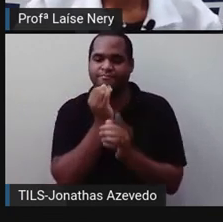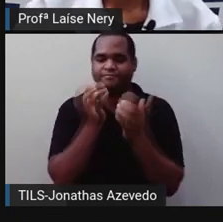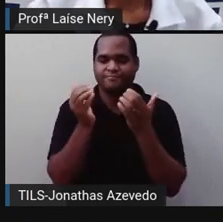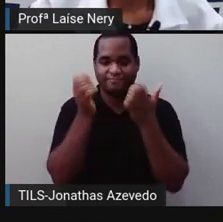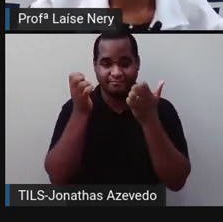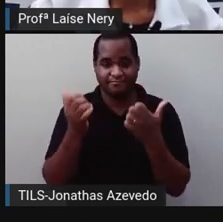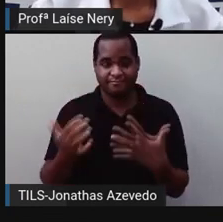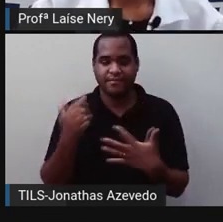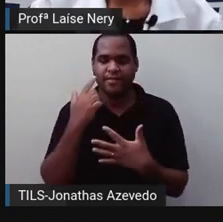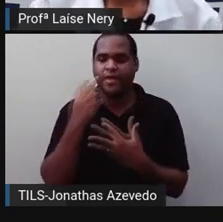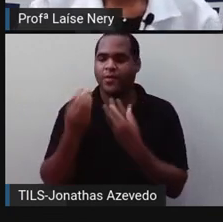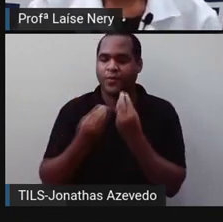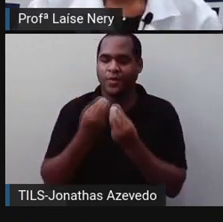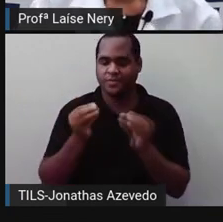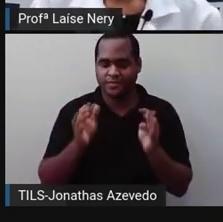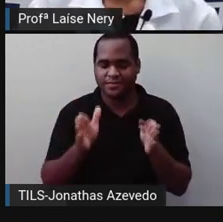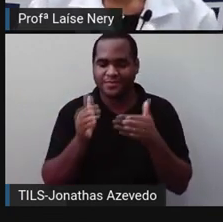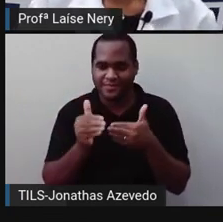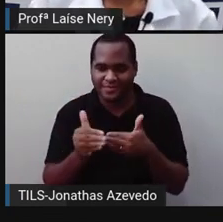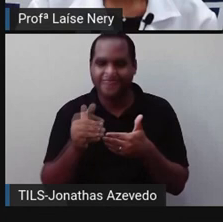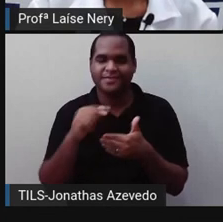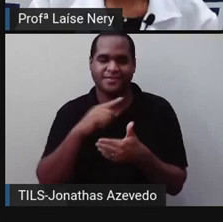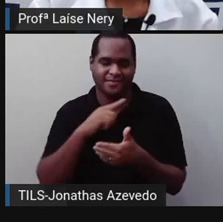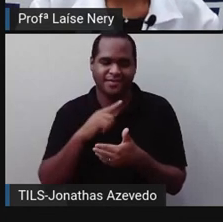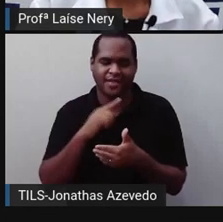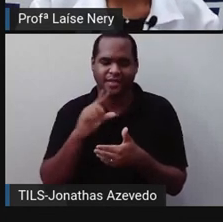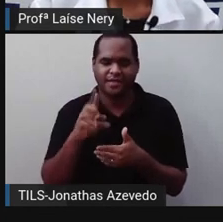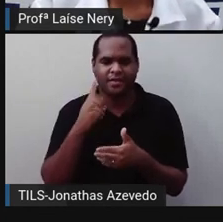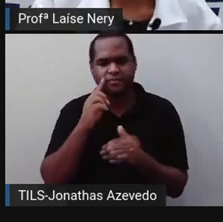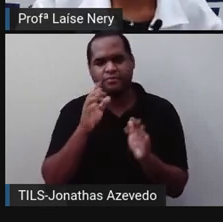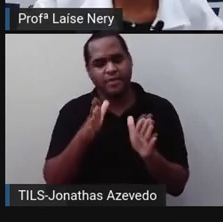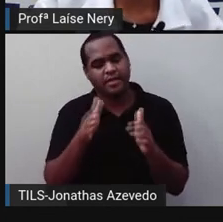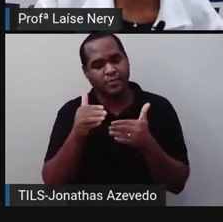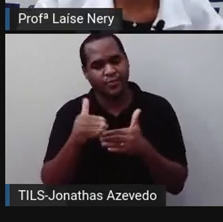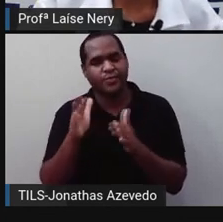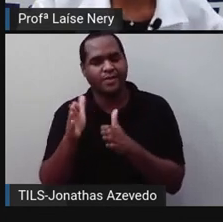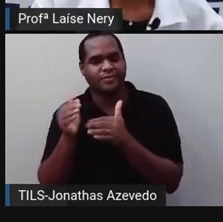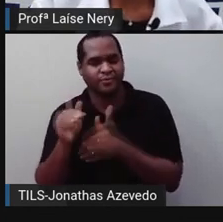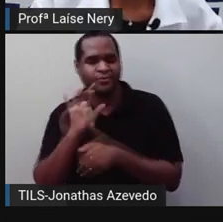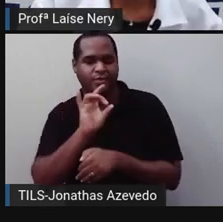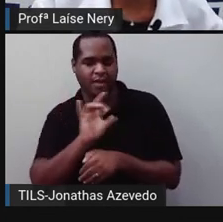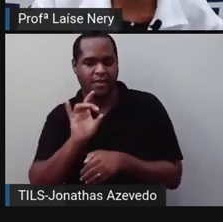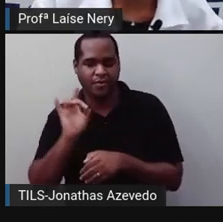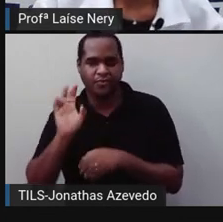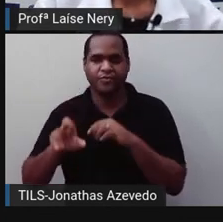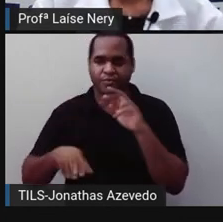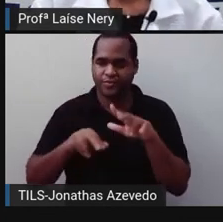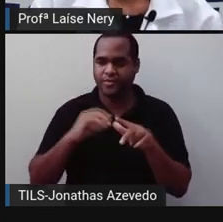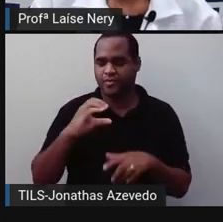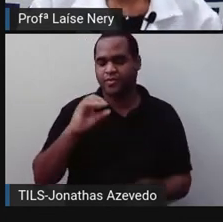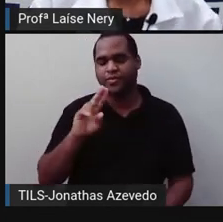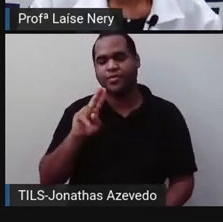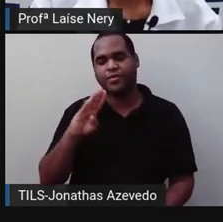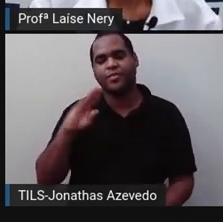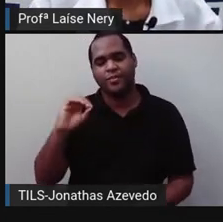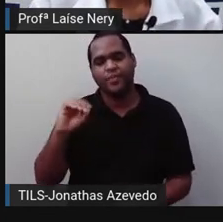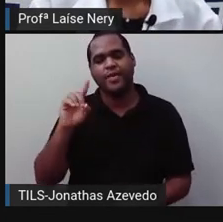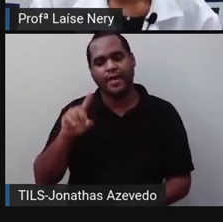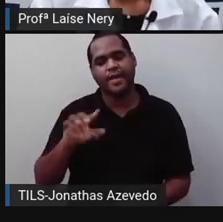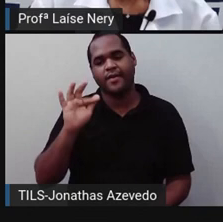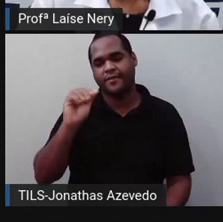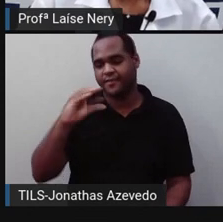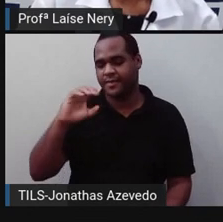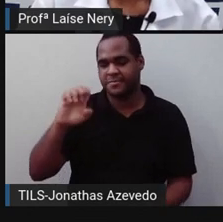ele é formado por quadrados. Então, cada um desses quadrados que formam esse cubo é uma face.